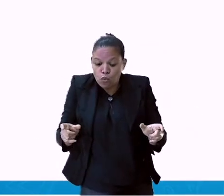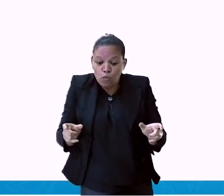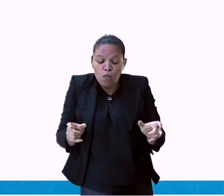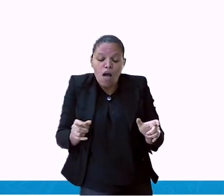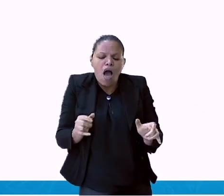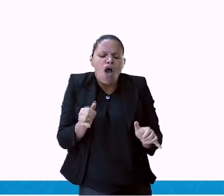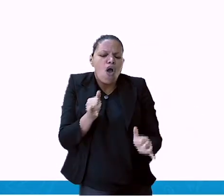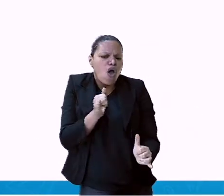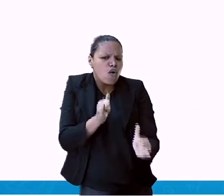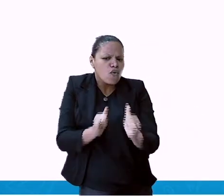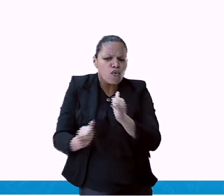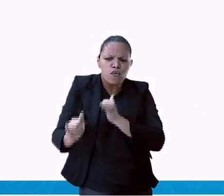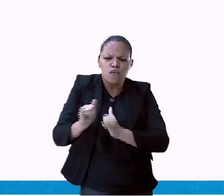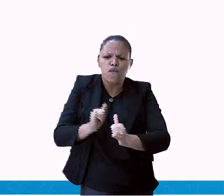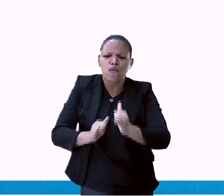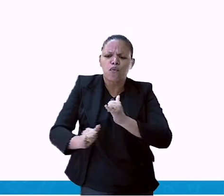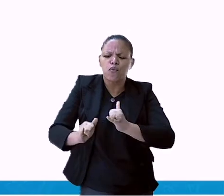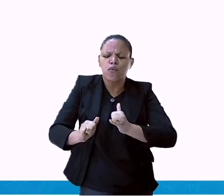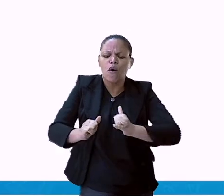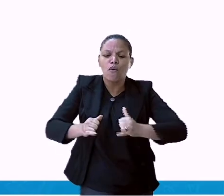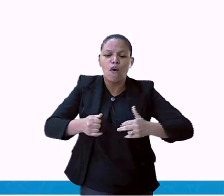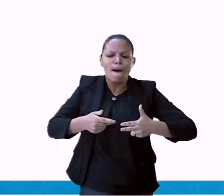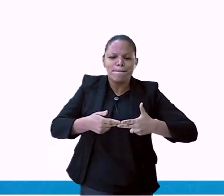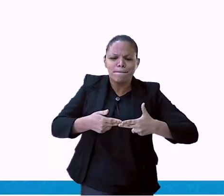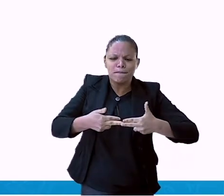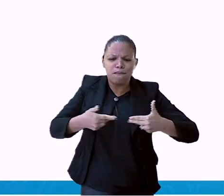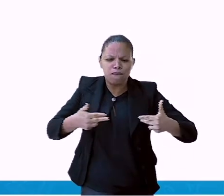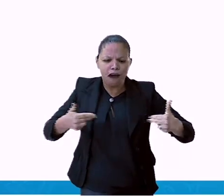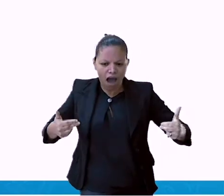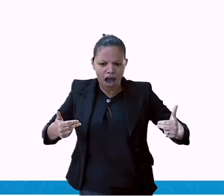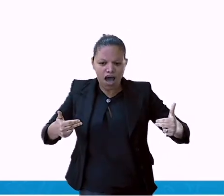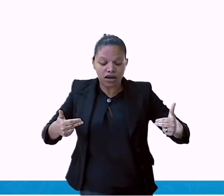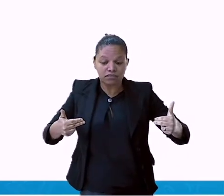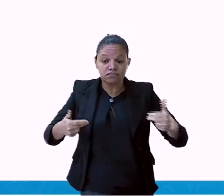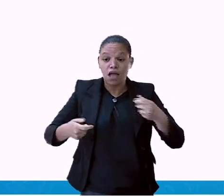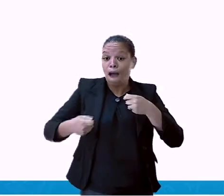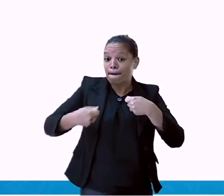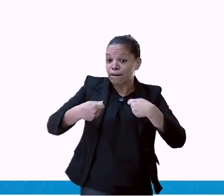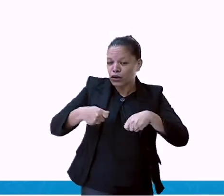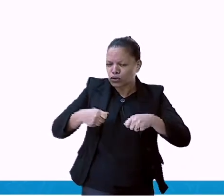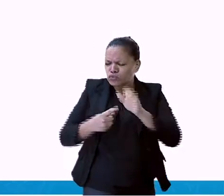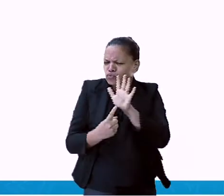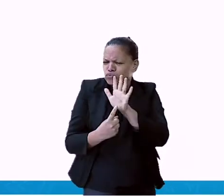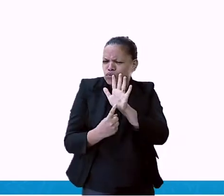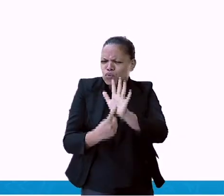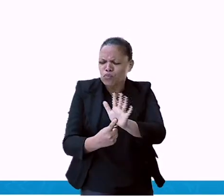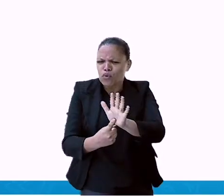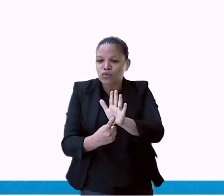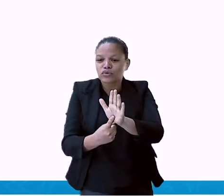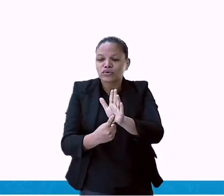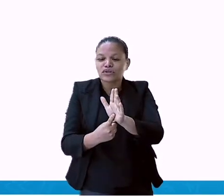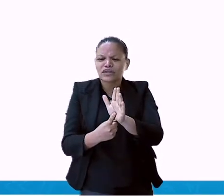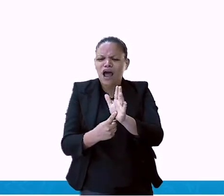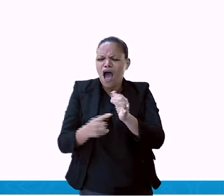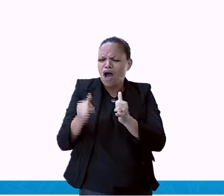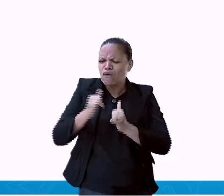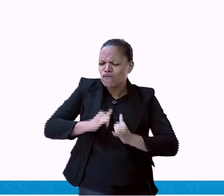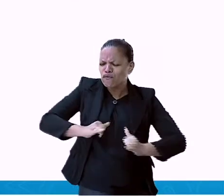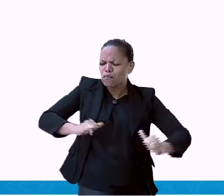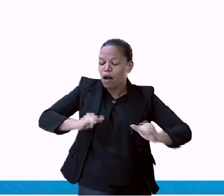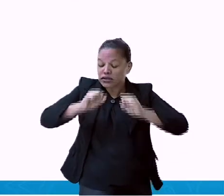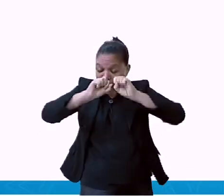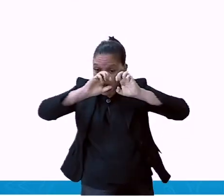as informações objetivas para entendermos o assunto que estamos pesquisando ou então fazendo.